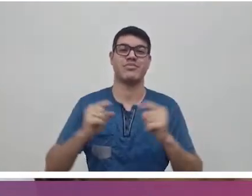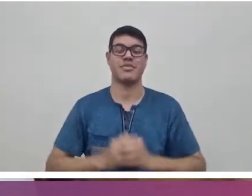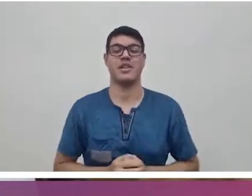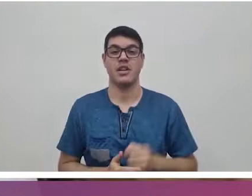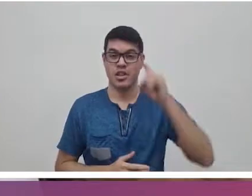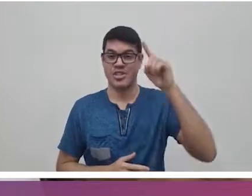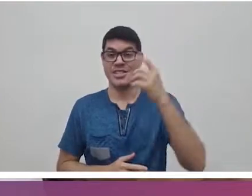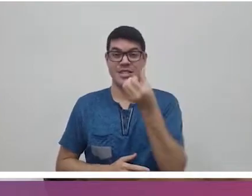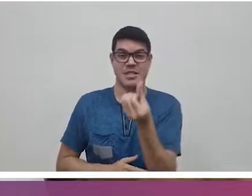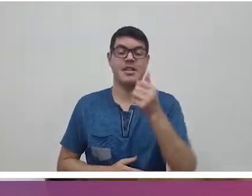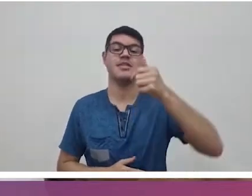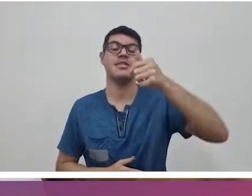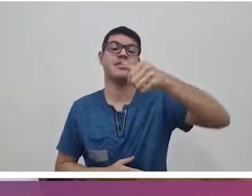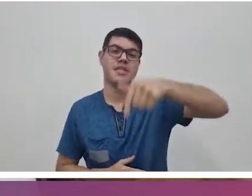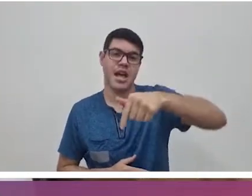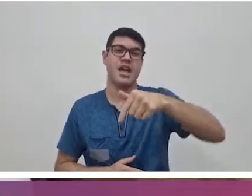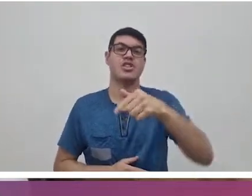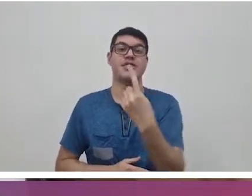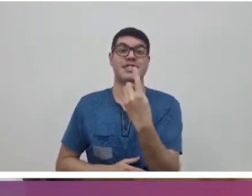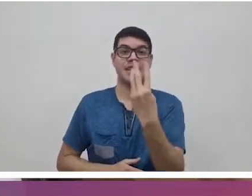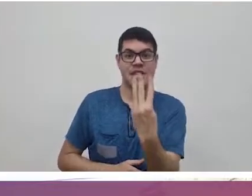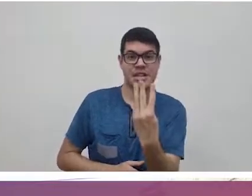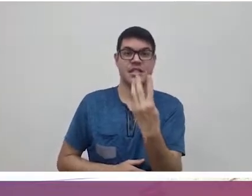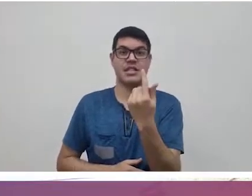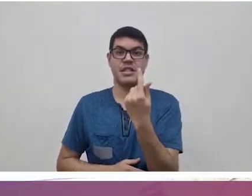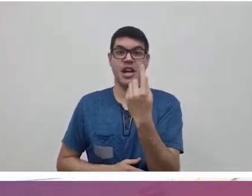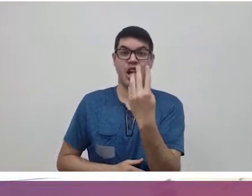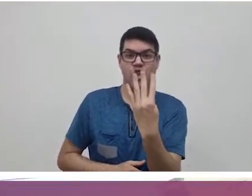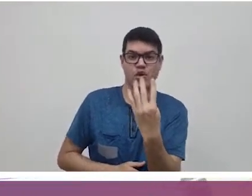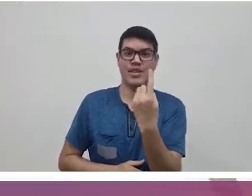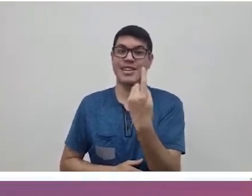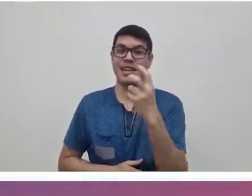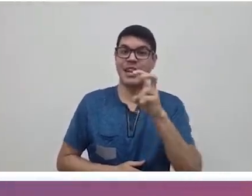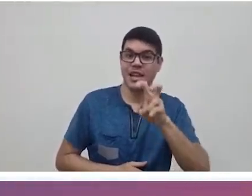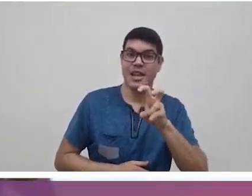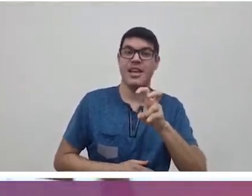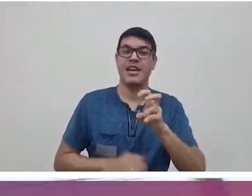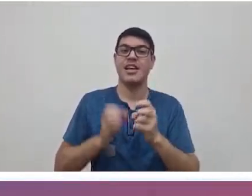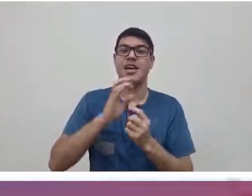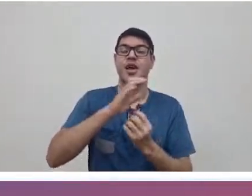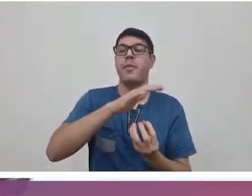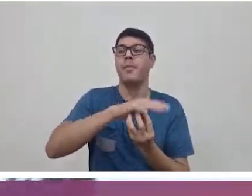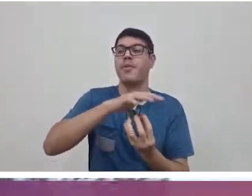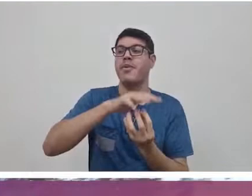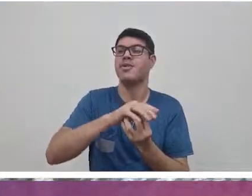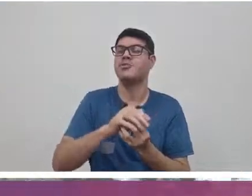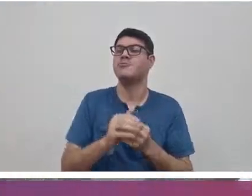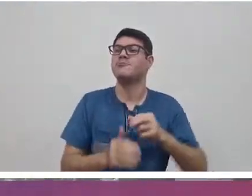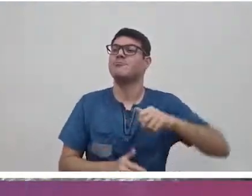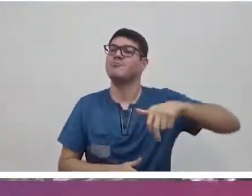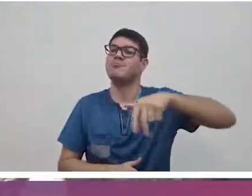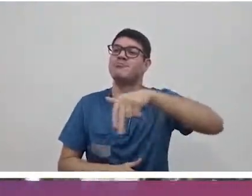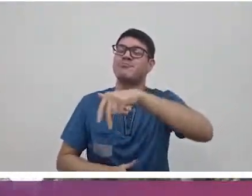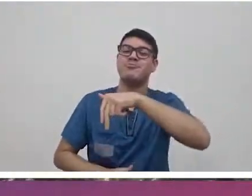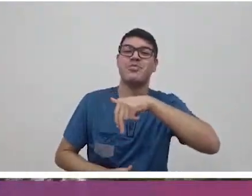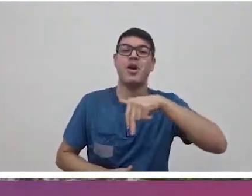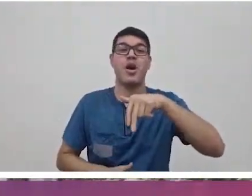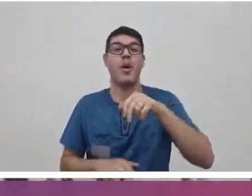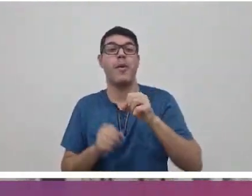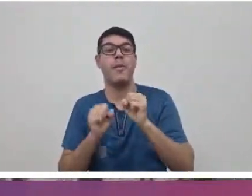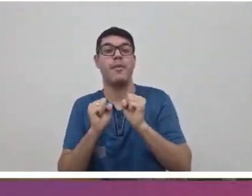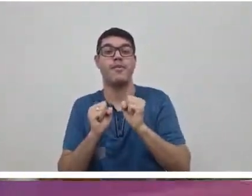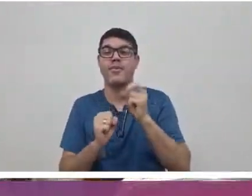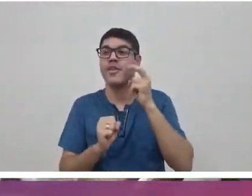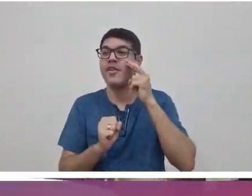E depois quermesse e música. Nos dias 6, 7, 13, 14 e 15 quem passar pela